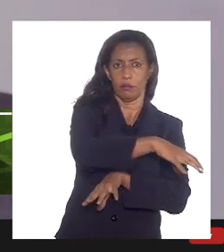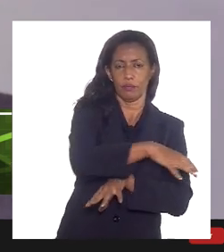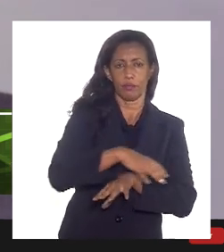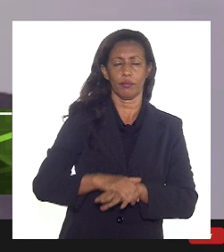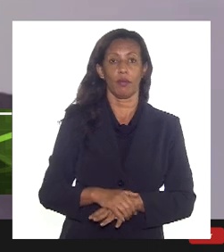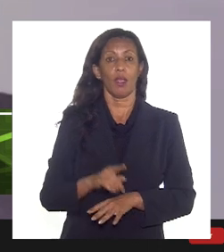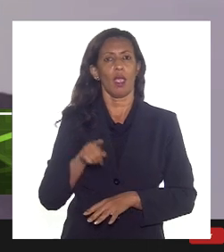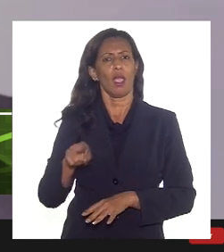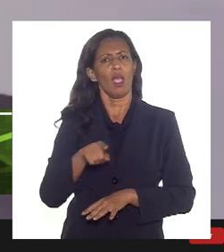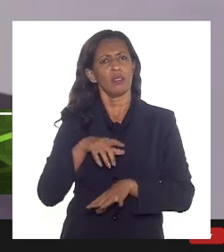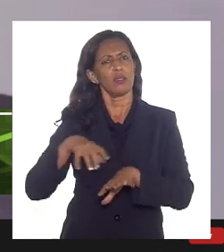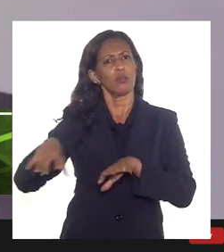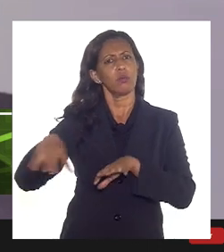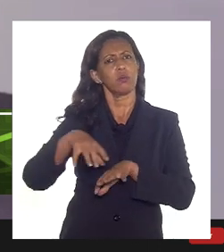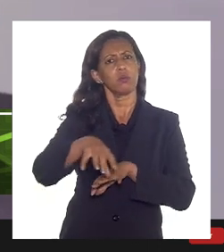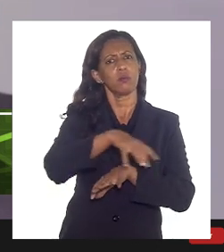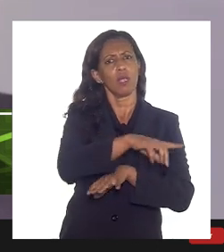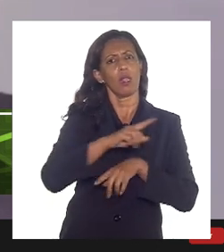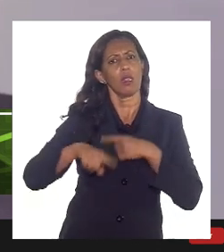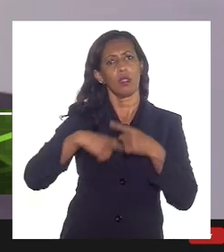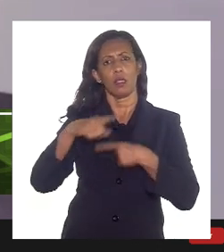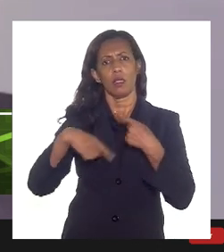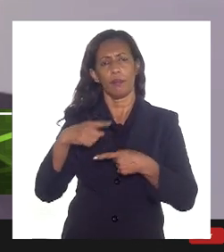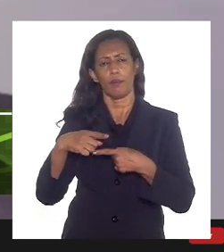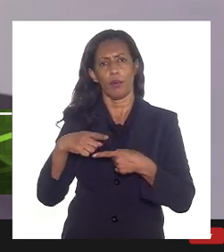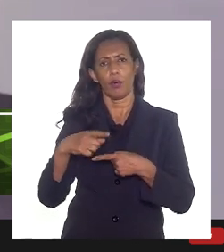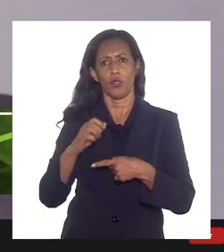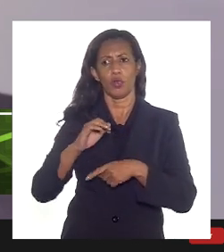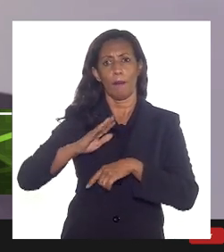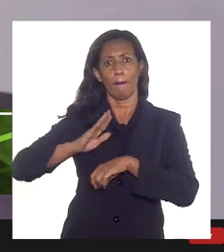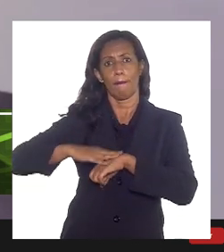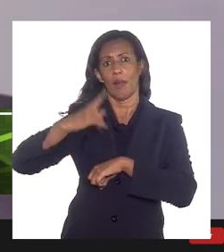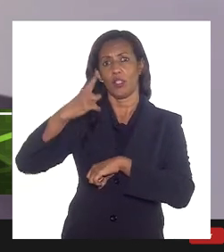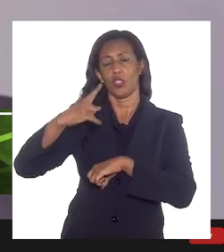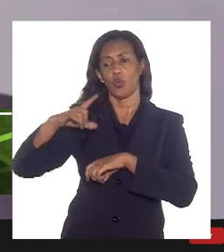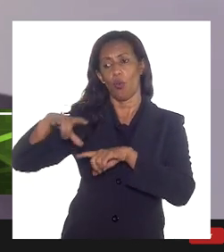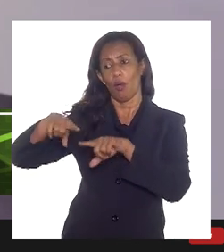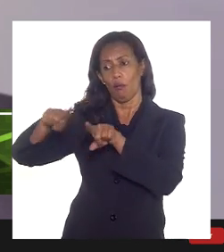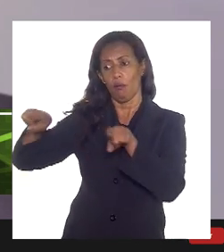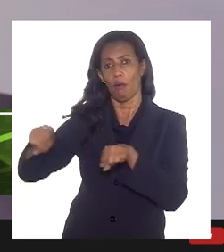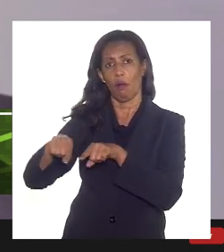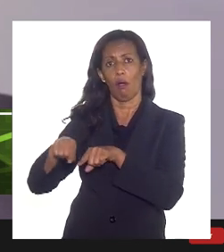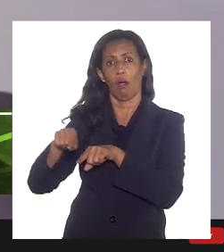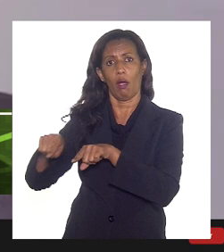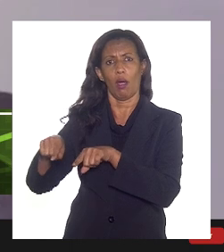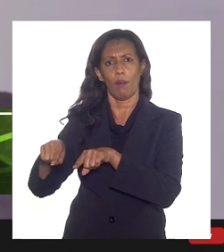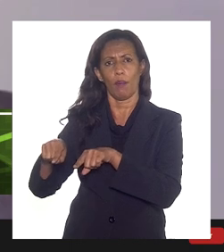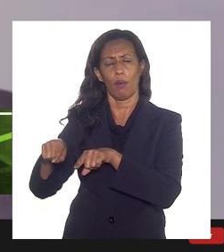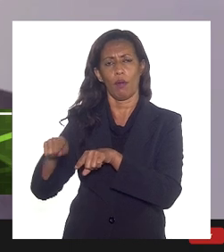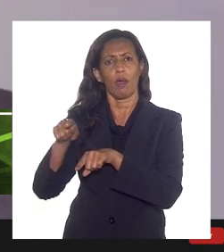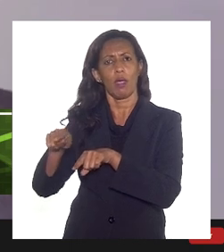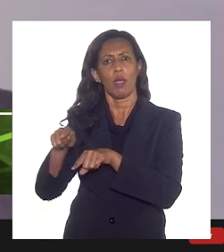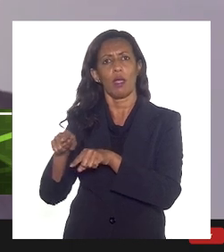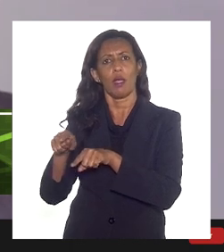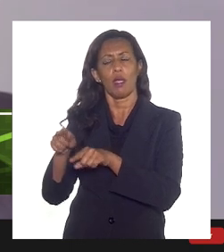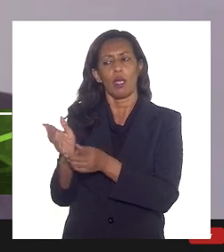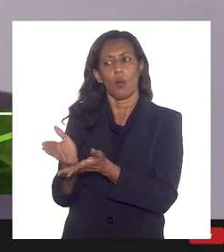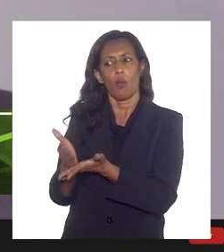essas plataformas, depois, elas servissem a mais de um campo, aí ia ter um critério de rateio para